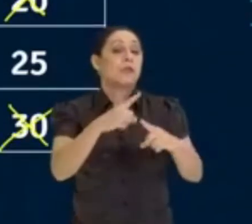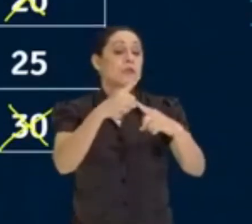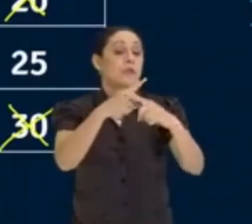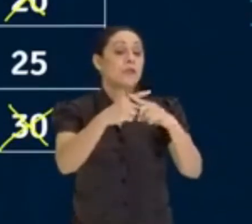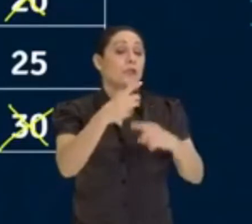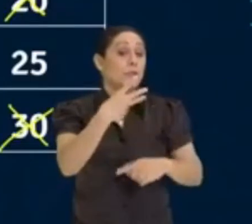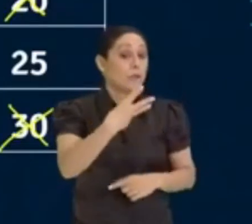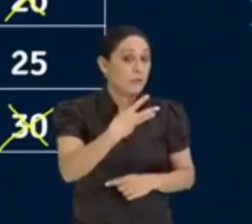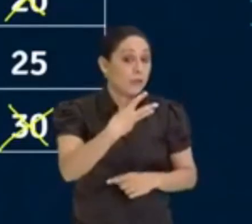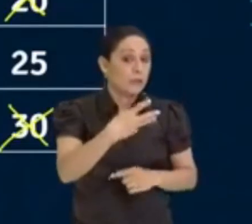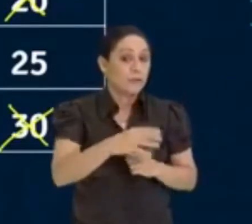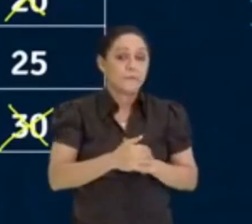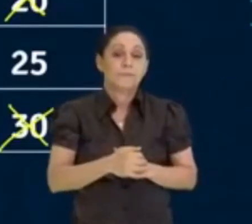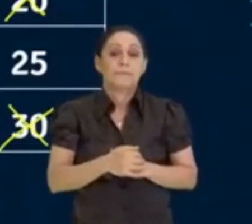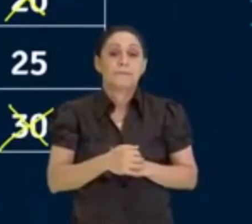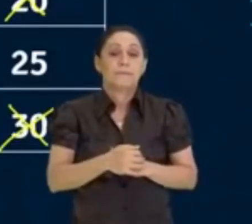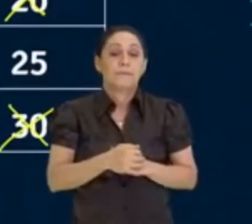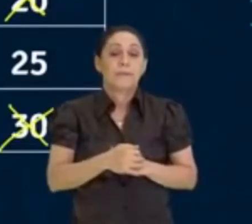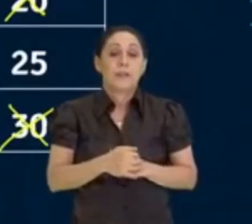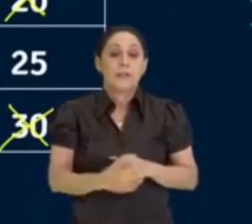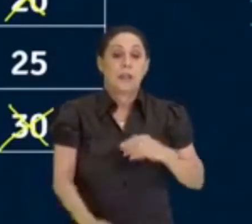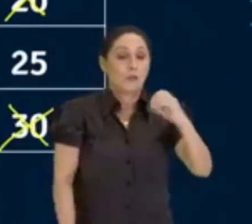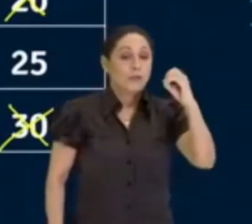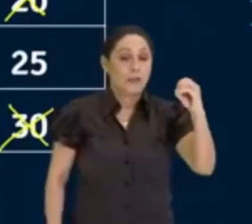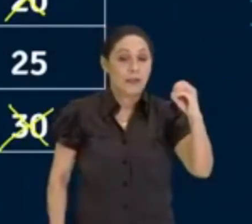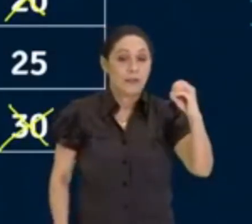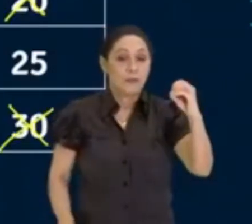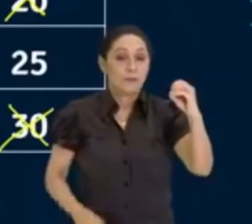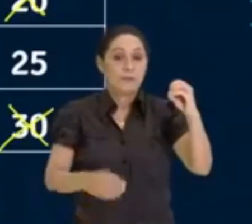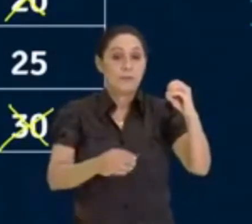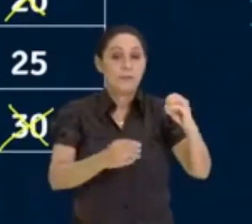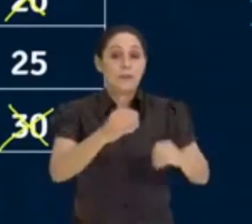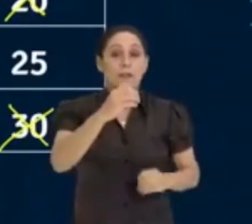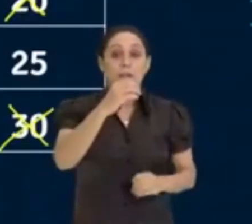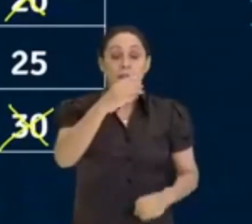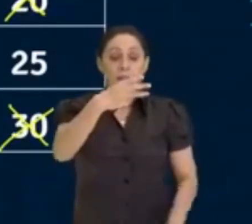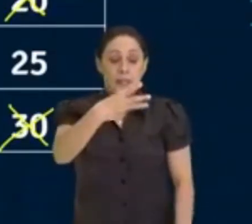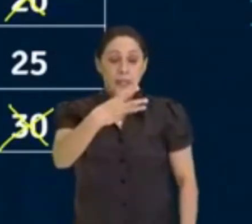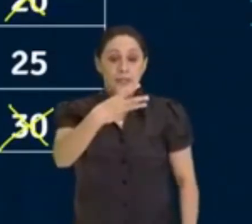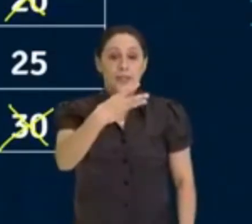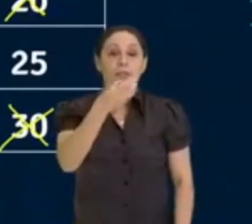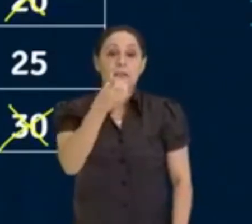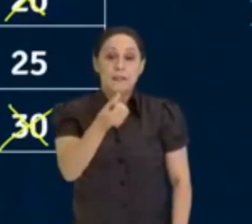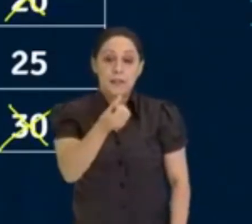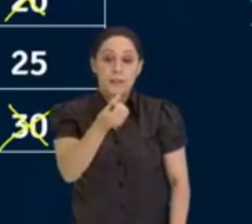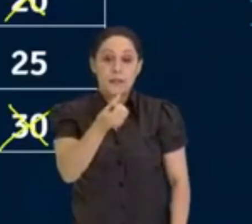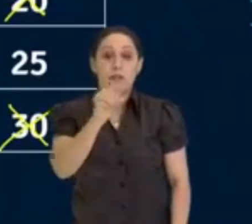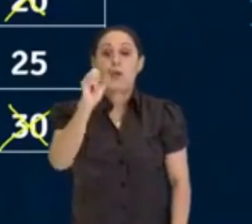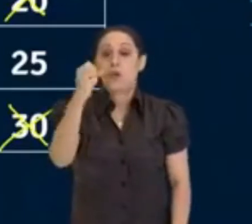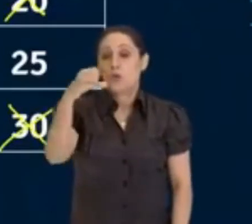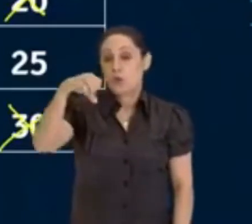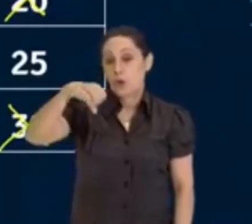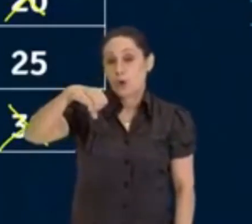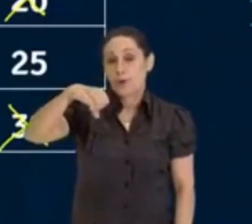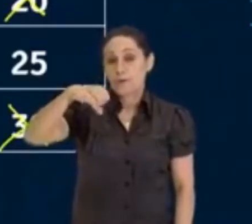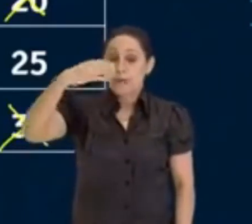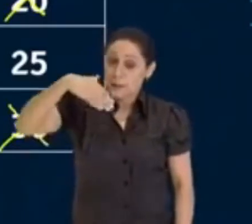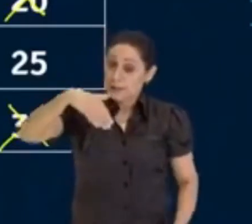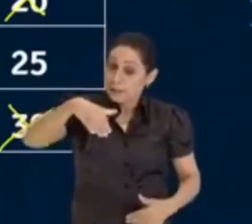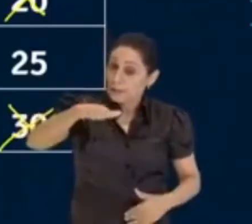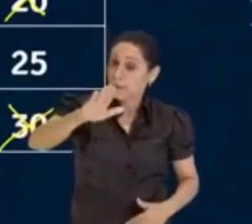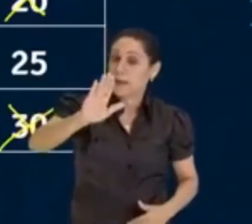3? Bora lá. Múltiplos de 3 é o 0, 3, 6, 9, e assim vai,